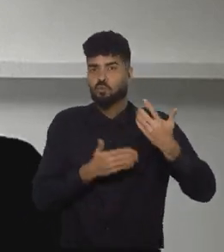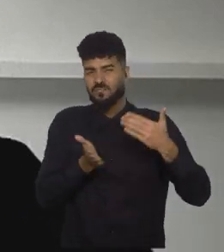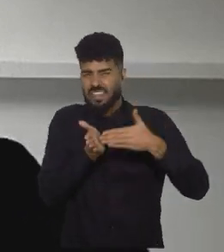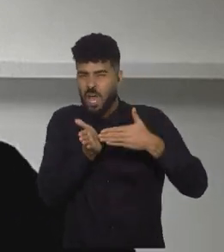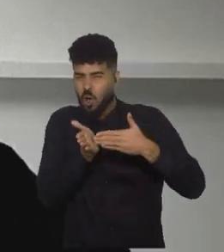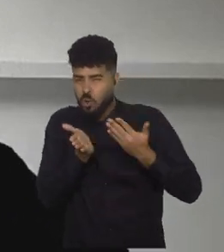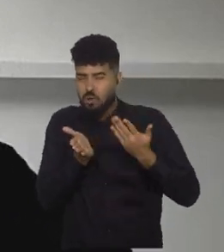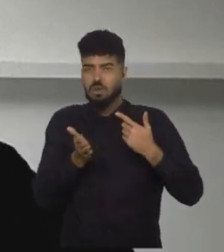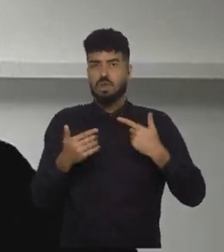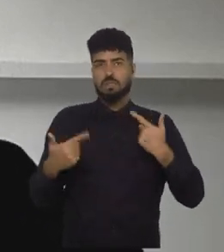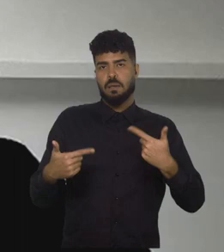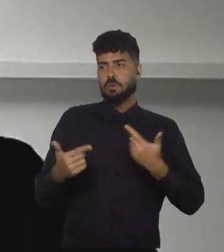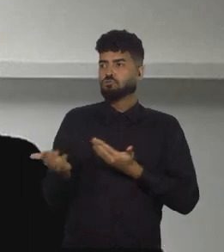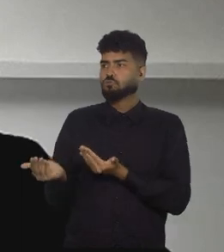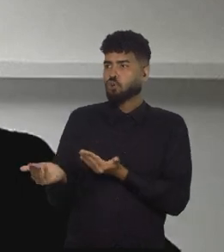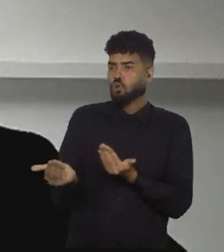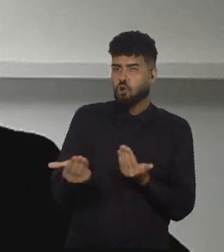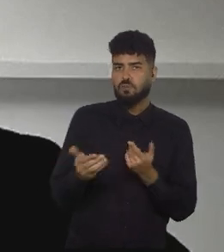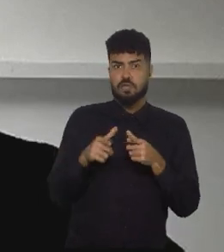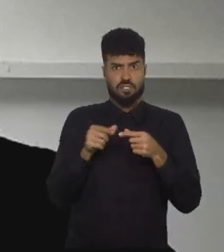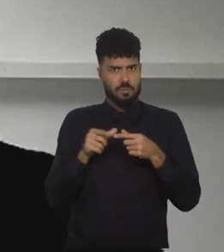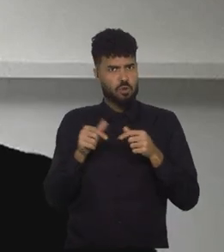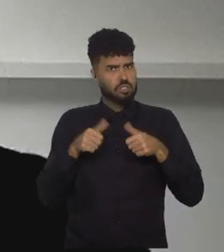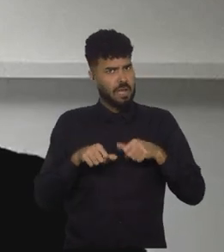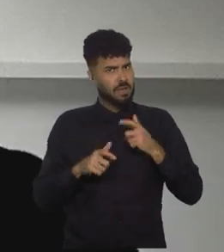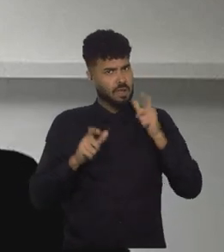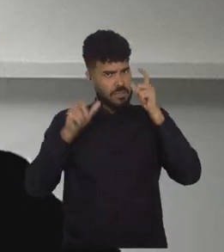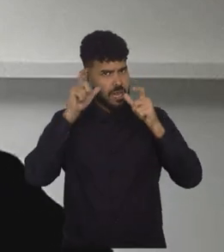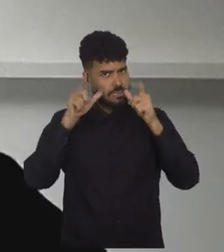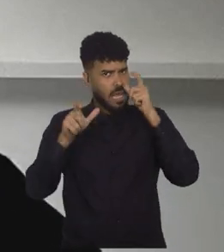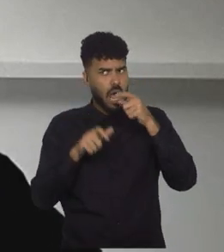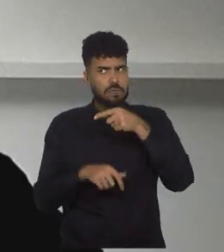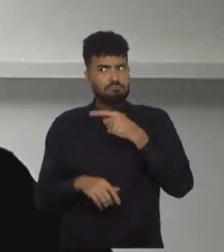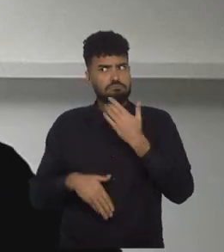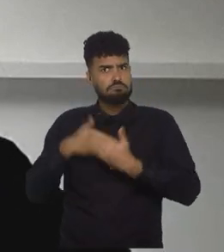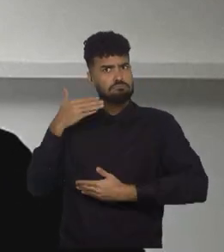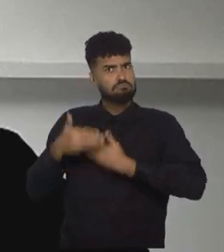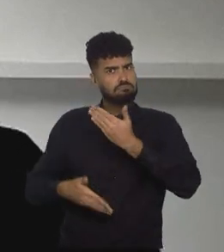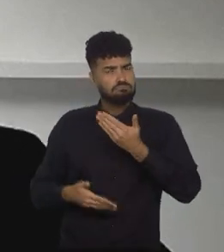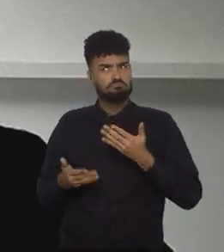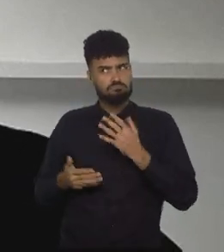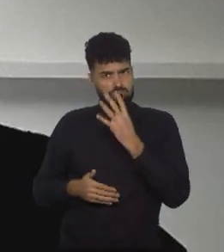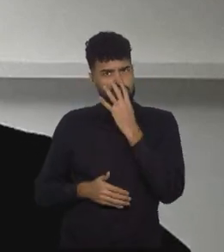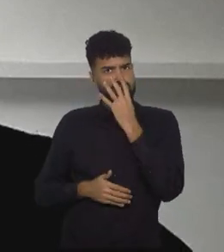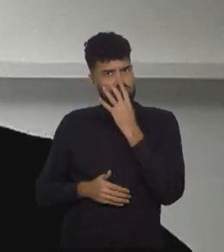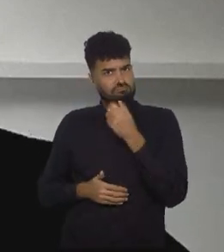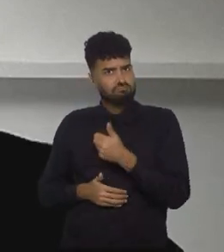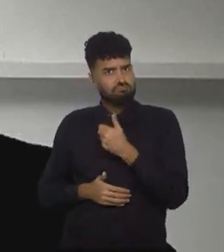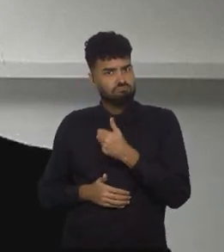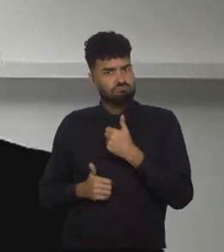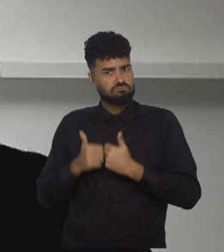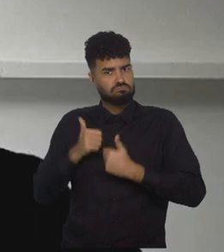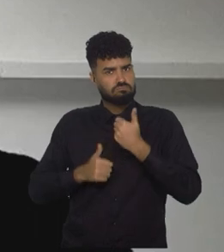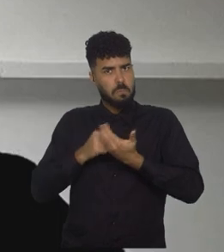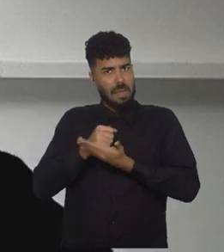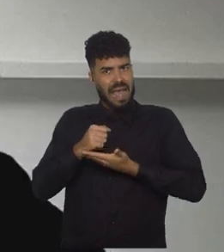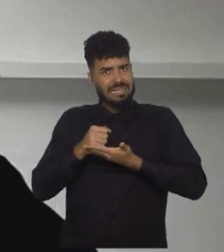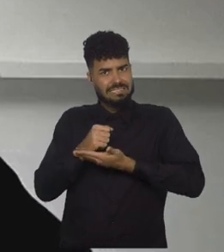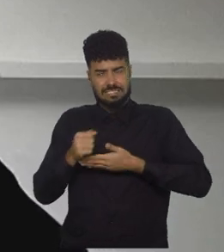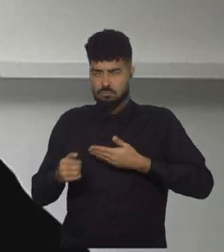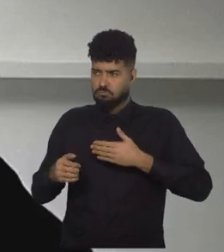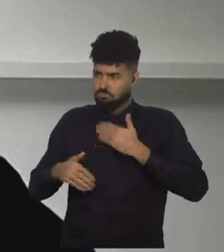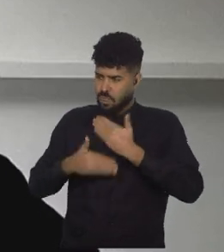com jovens, né? O Japão teve um desempenho muito interessante, e tem um desempenho muito interessante no futebol de base, na verdade.